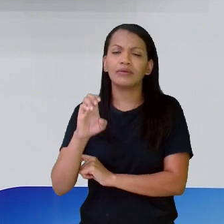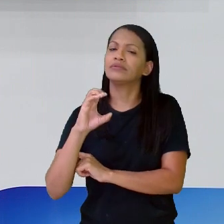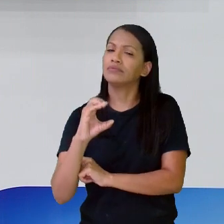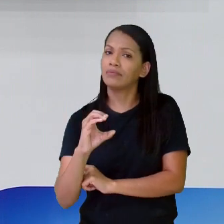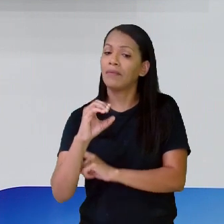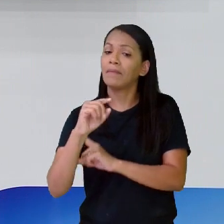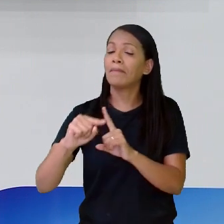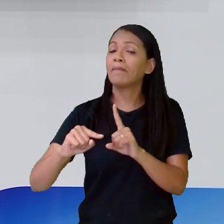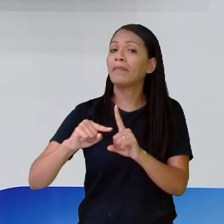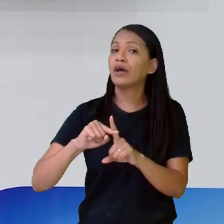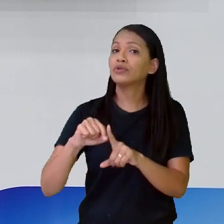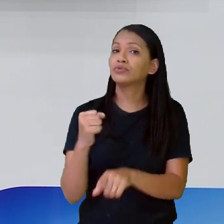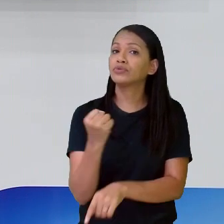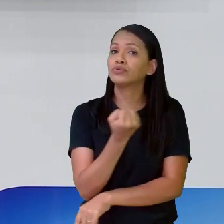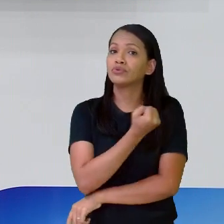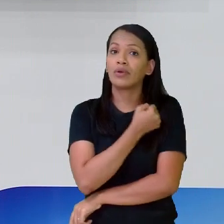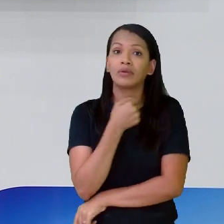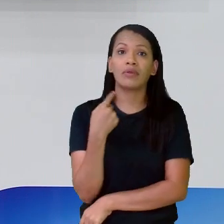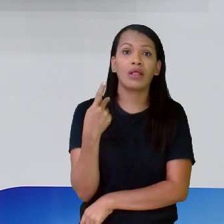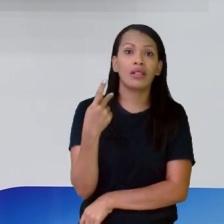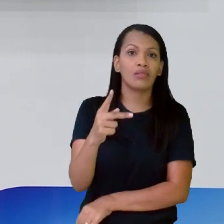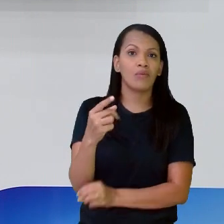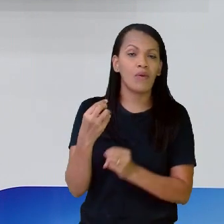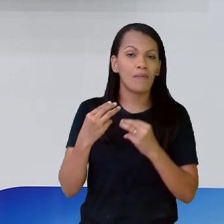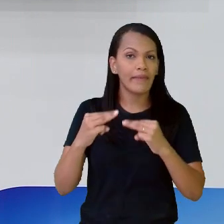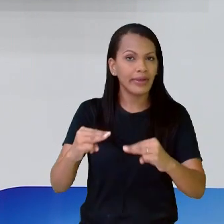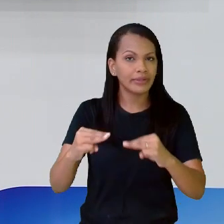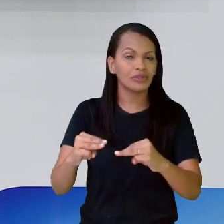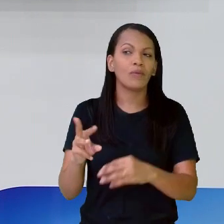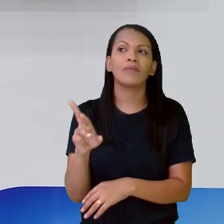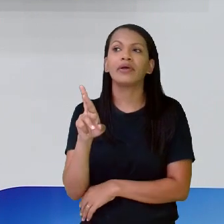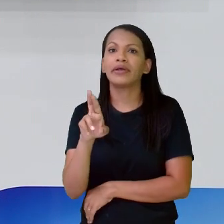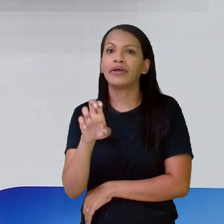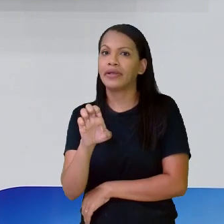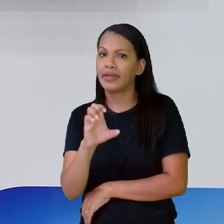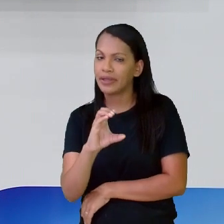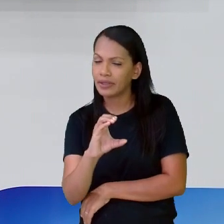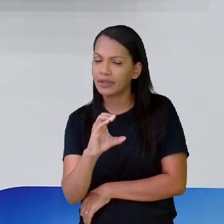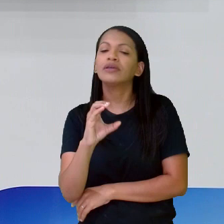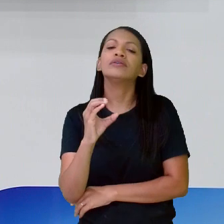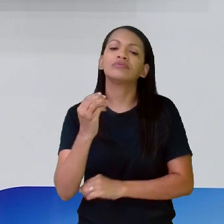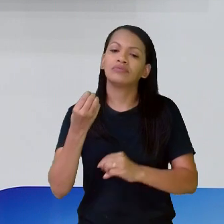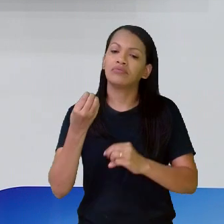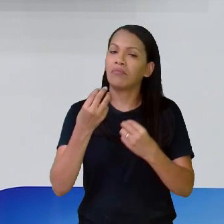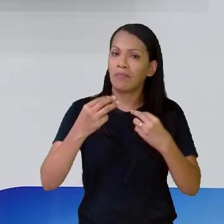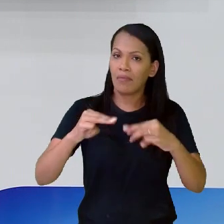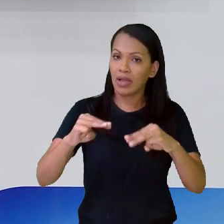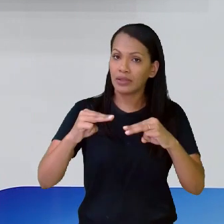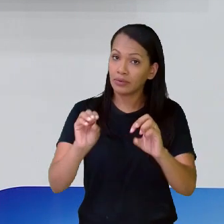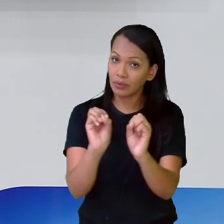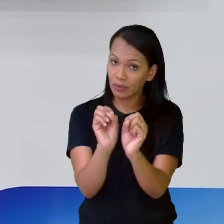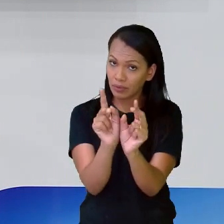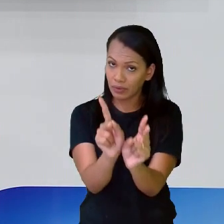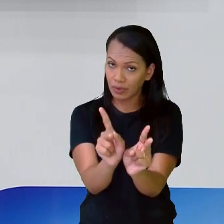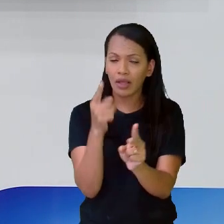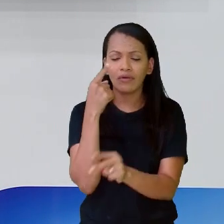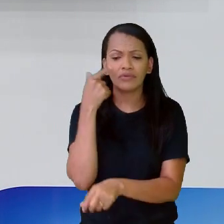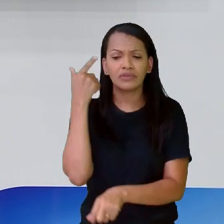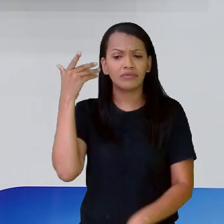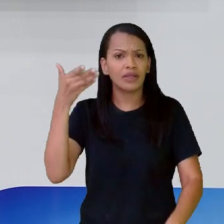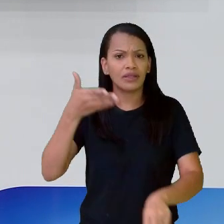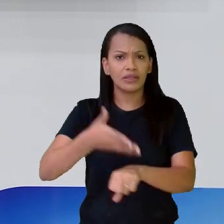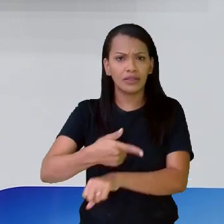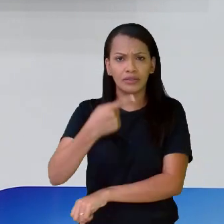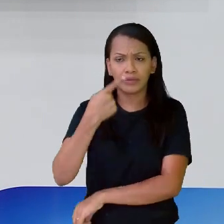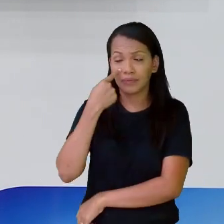e seu número de matrícula. Aí você vai, vai ser direcionado,